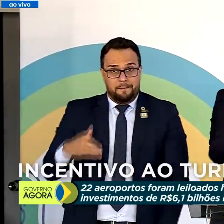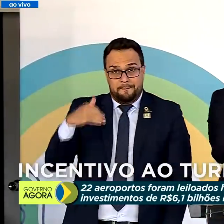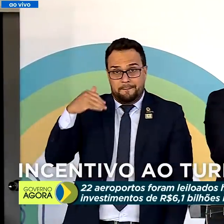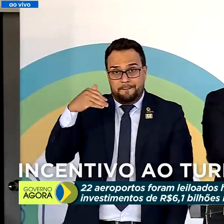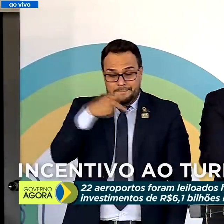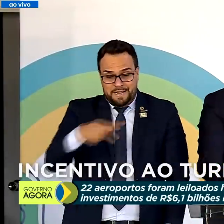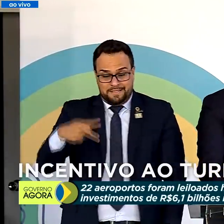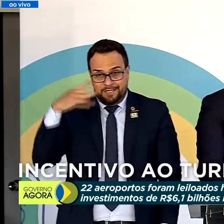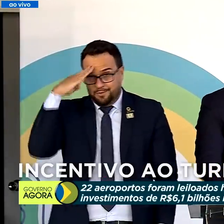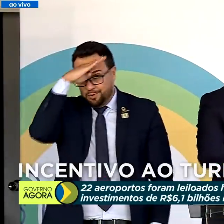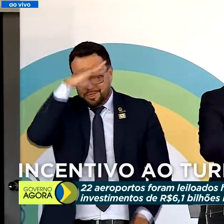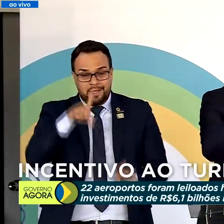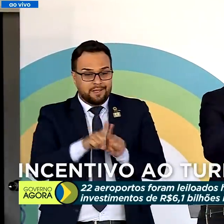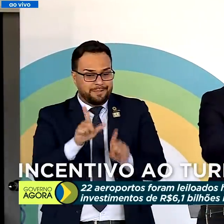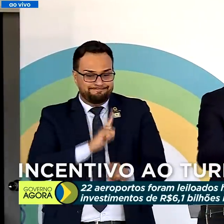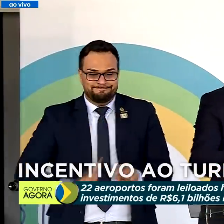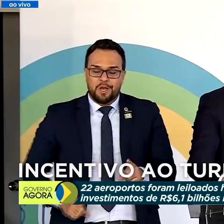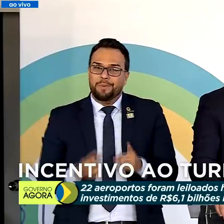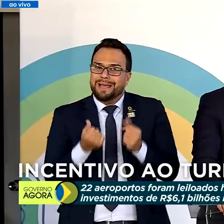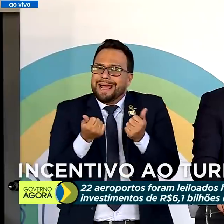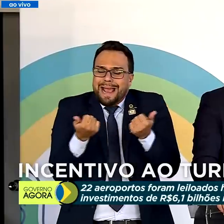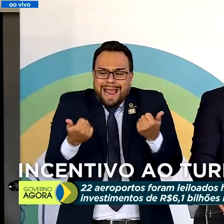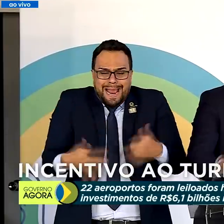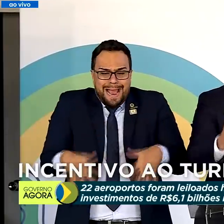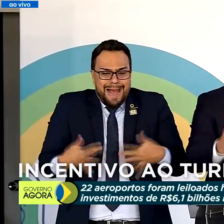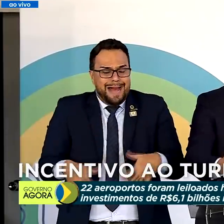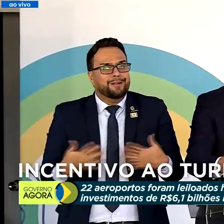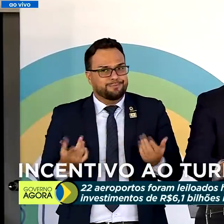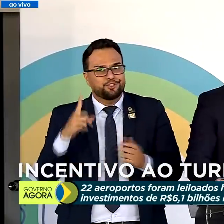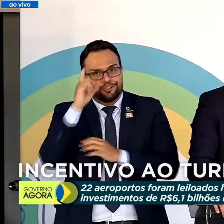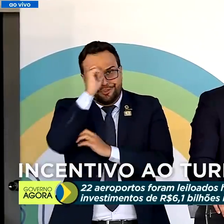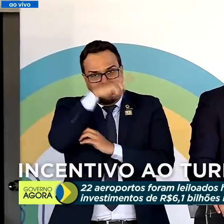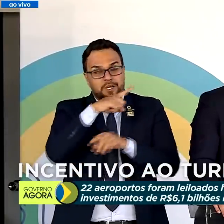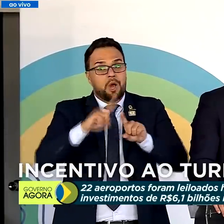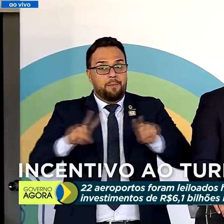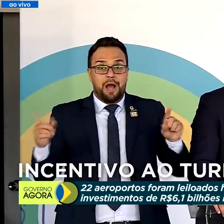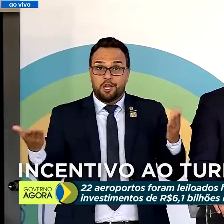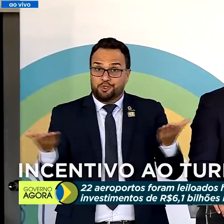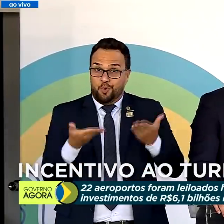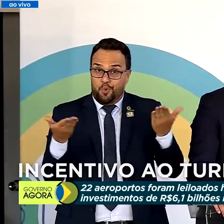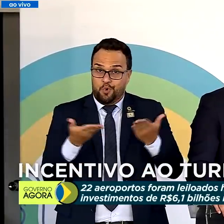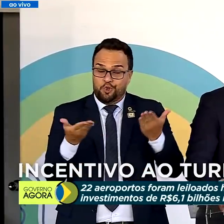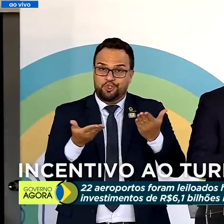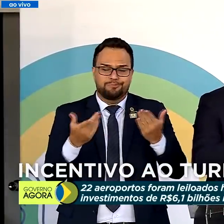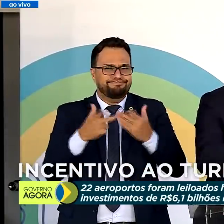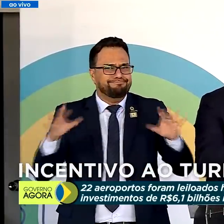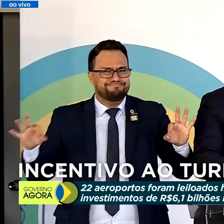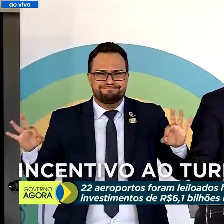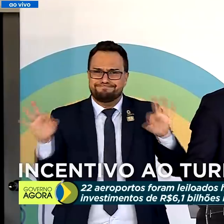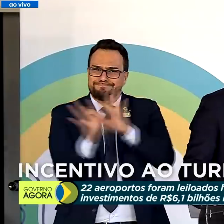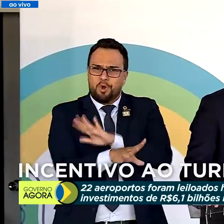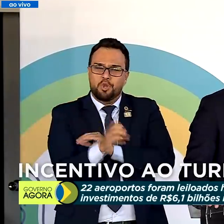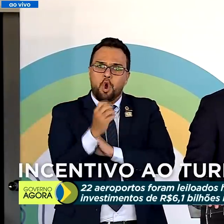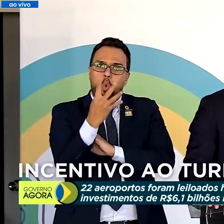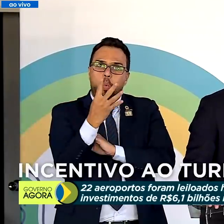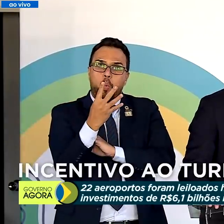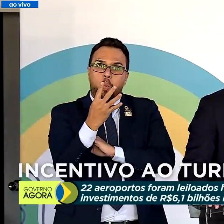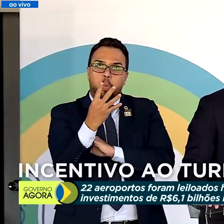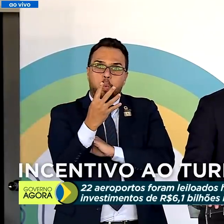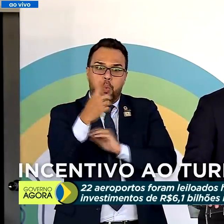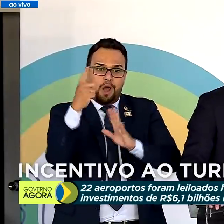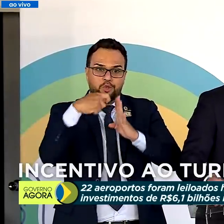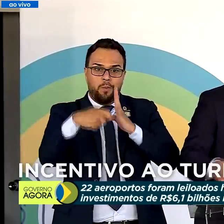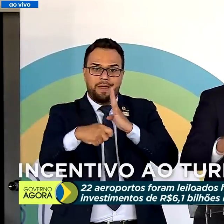cara e difícil de ser feita. E tinha o projeto da concessão. Mas hoje nós estamos entregando uma obra com quatro meses de antecedência,